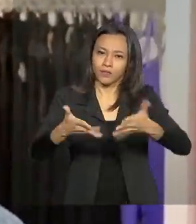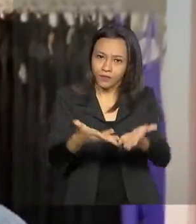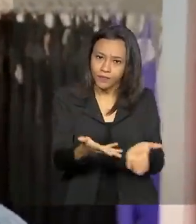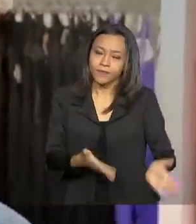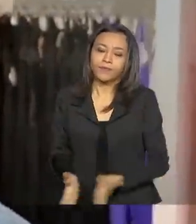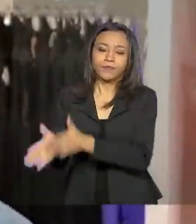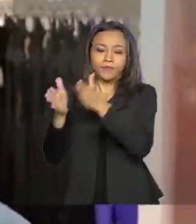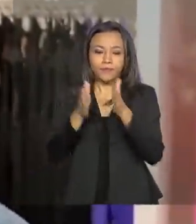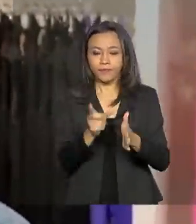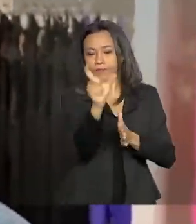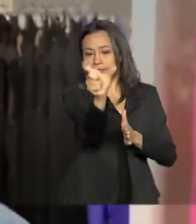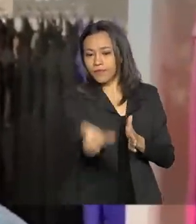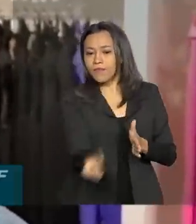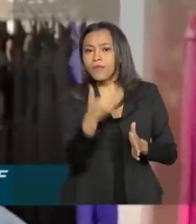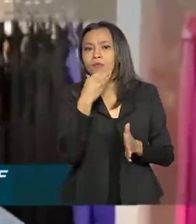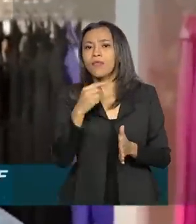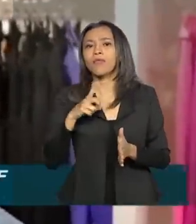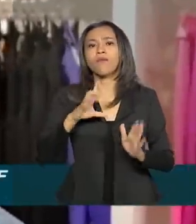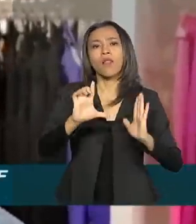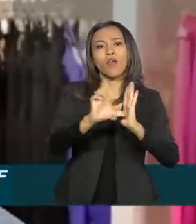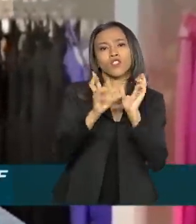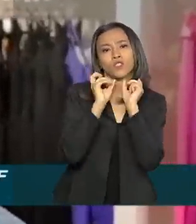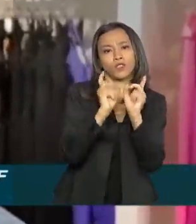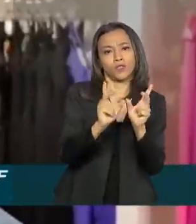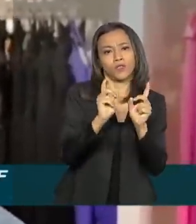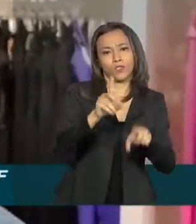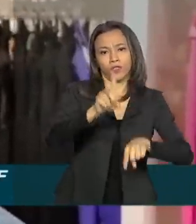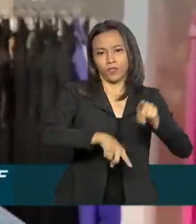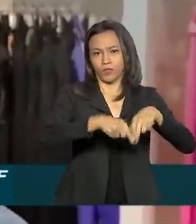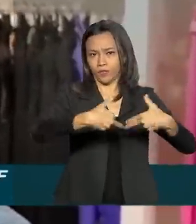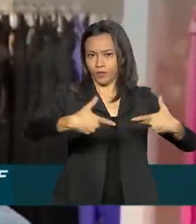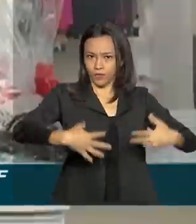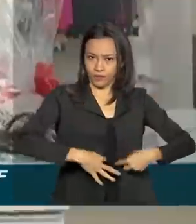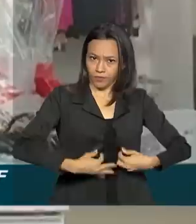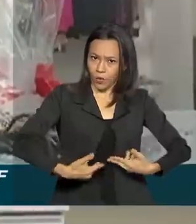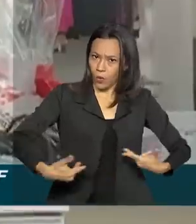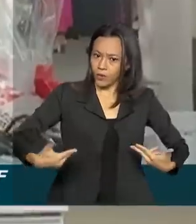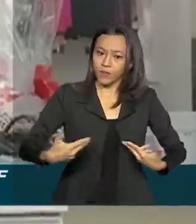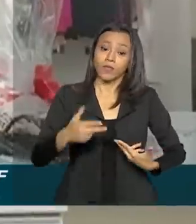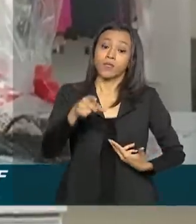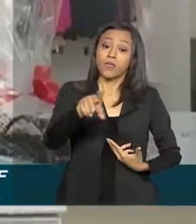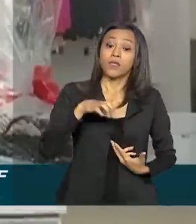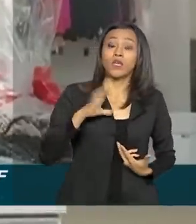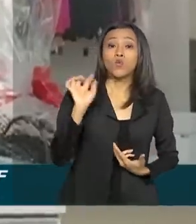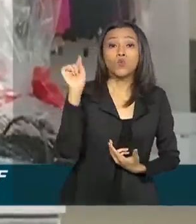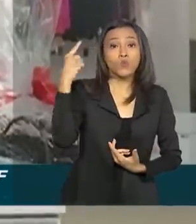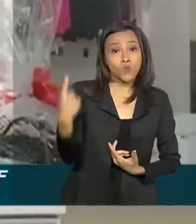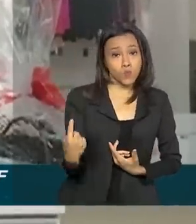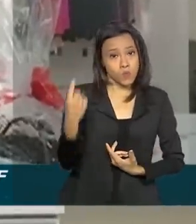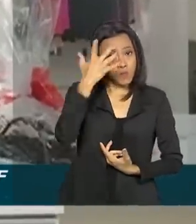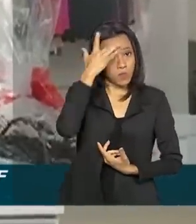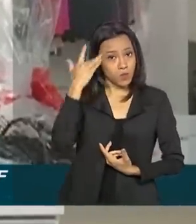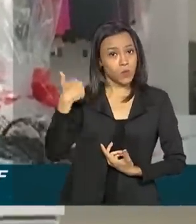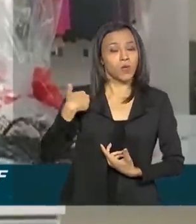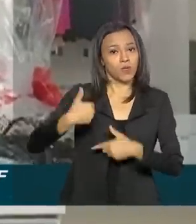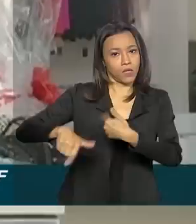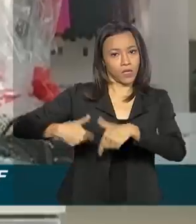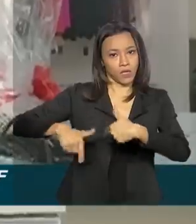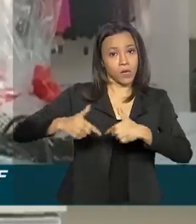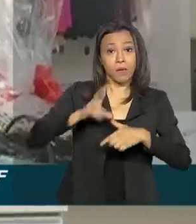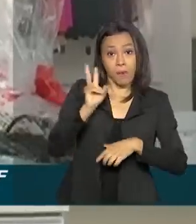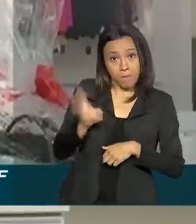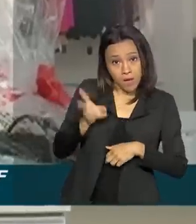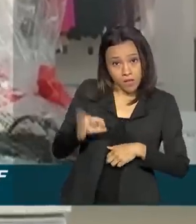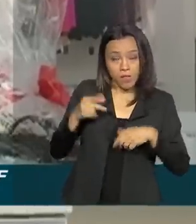Franklin tem uma loja de roupas e acessórios. A pequena empresa tem apenas uma funcionária. E para manter o emprego